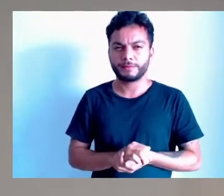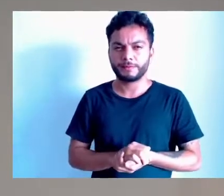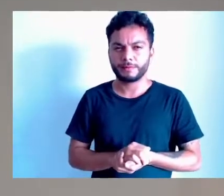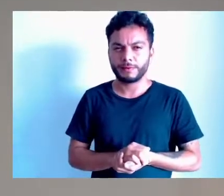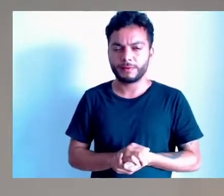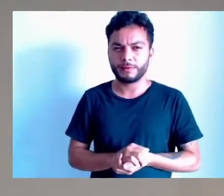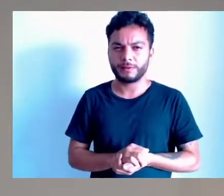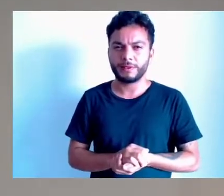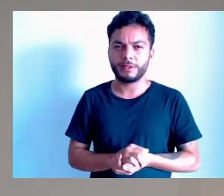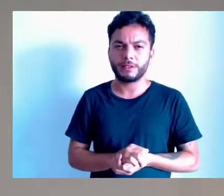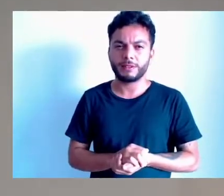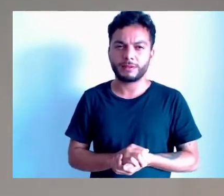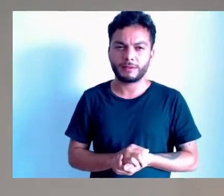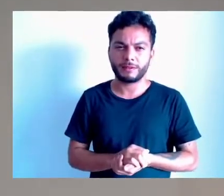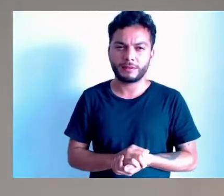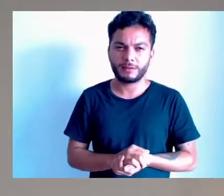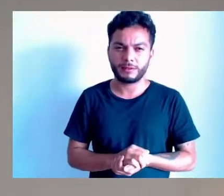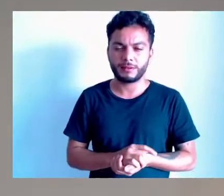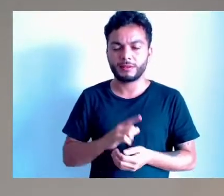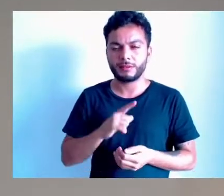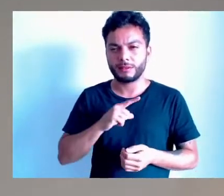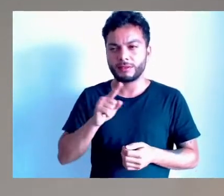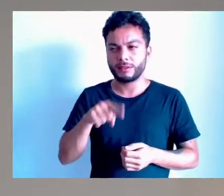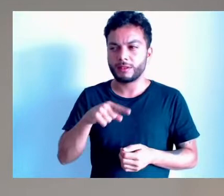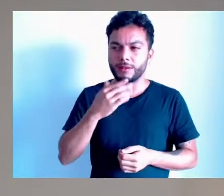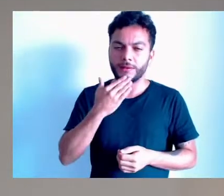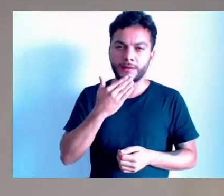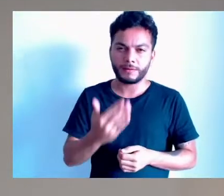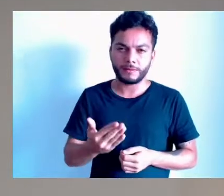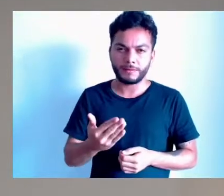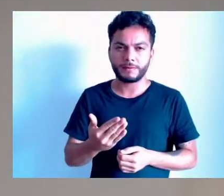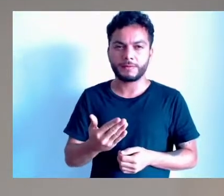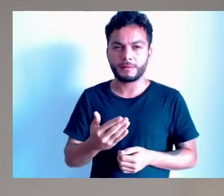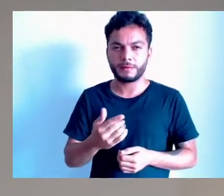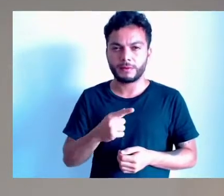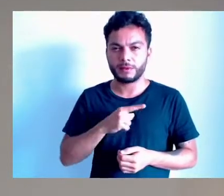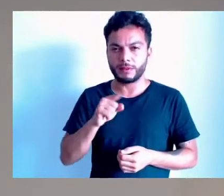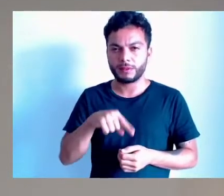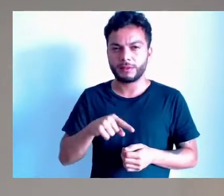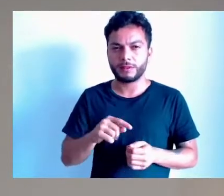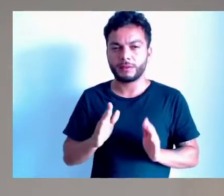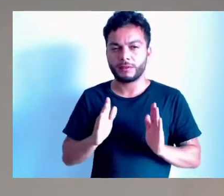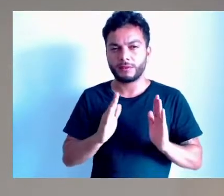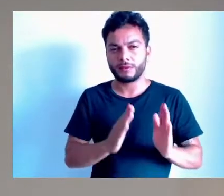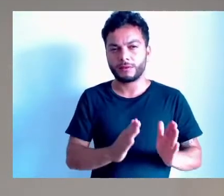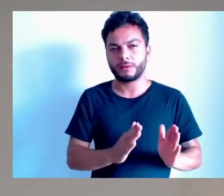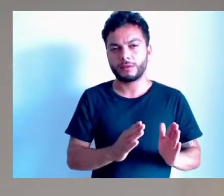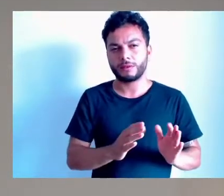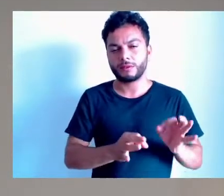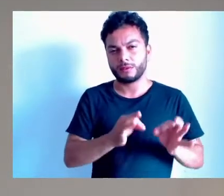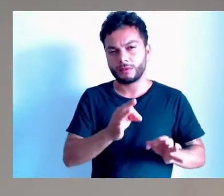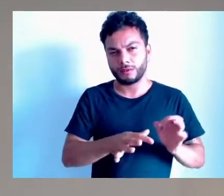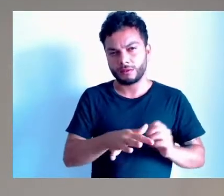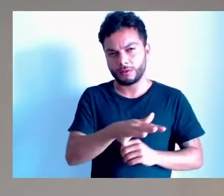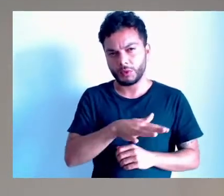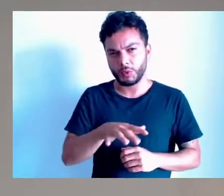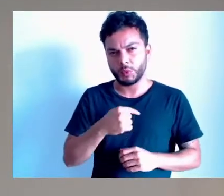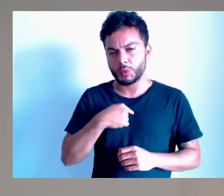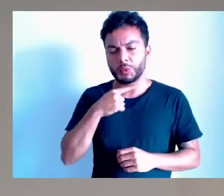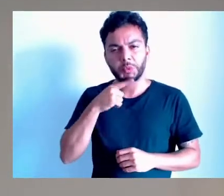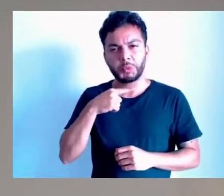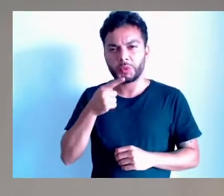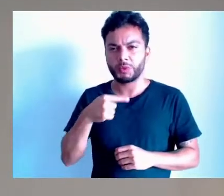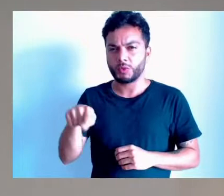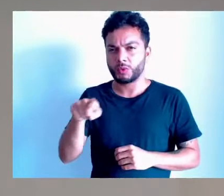presidente, perder tempo aqui com requerimento, com não sei o quê, eu acho que a coisa tem que partir para o judicial mesmo, e deu, não adianta. Eu mesmo não sei se vocês